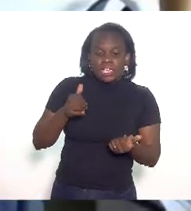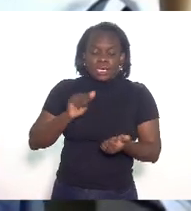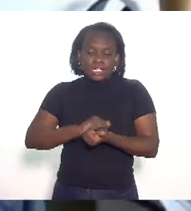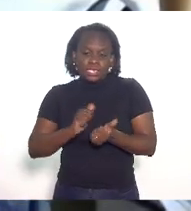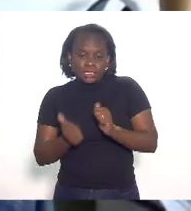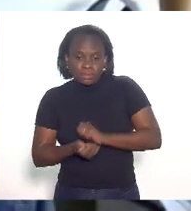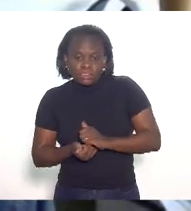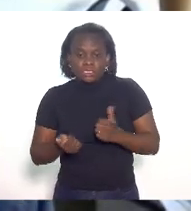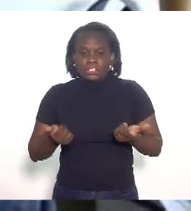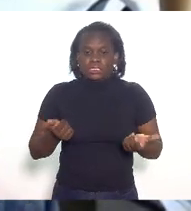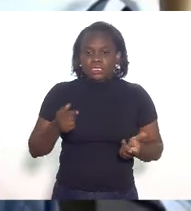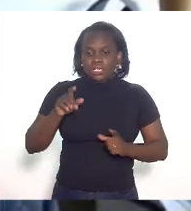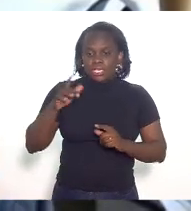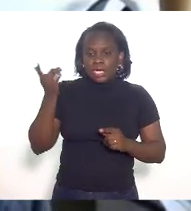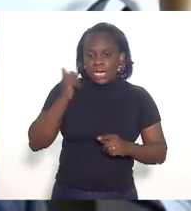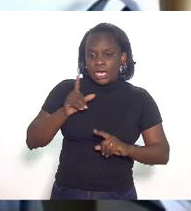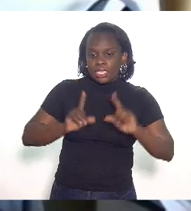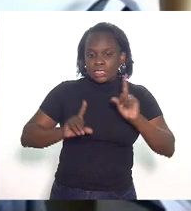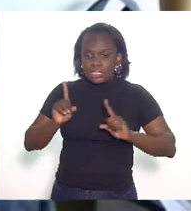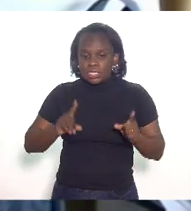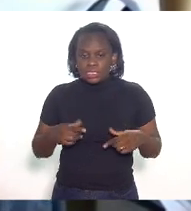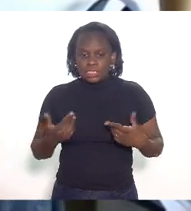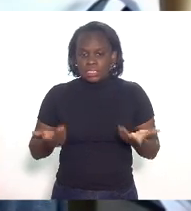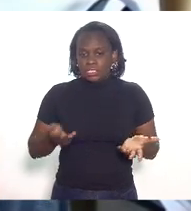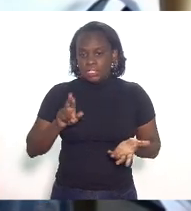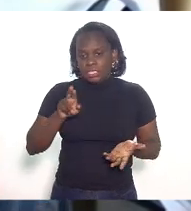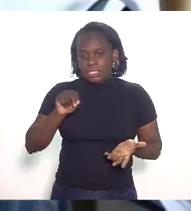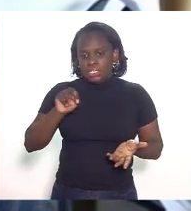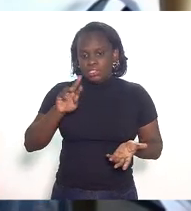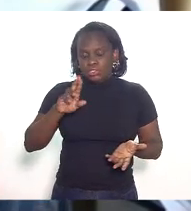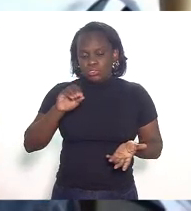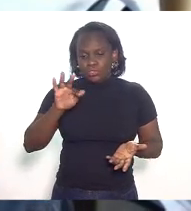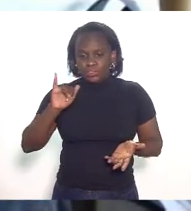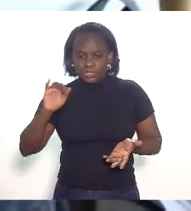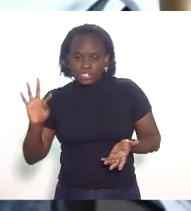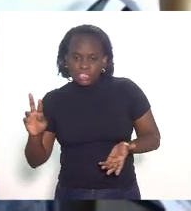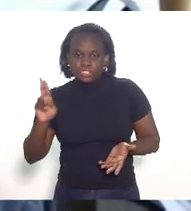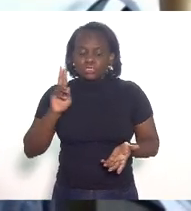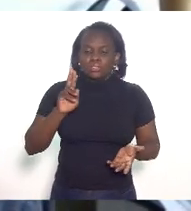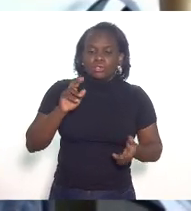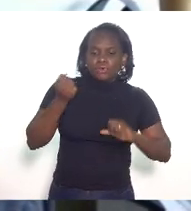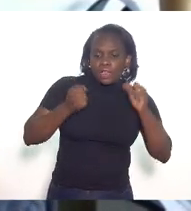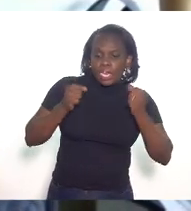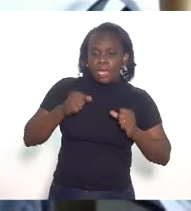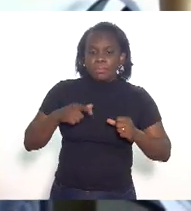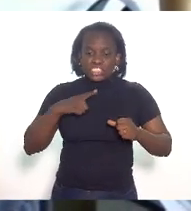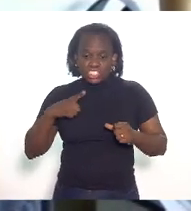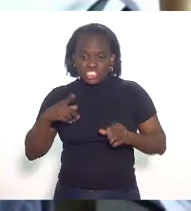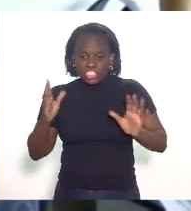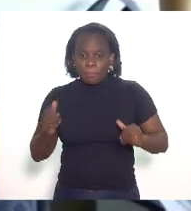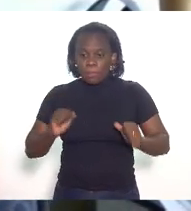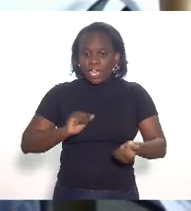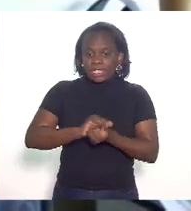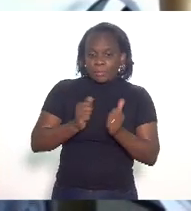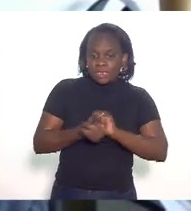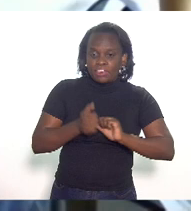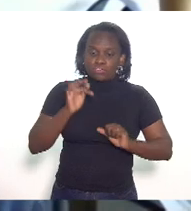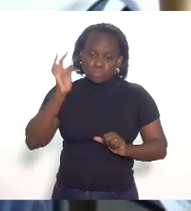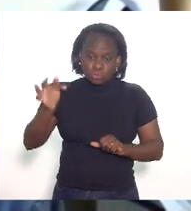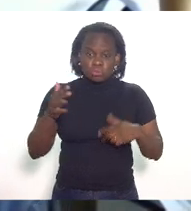ganha a licitação com retrofit usinas existentes que podem ser adaptadas para o futuro